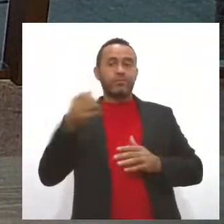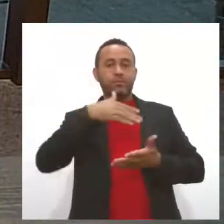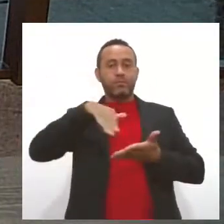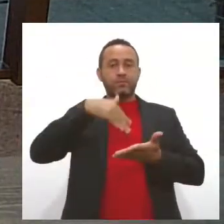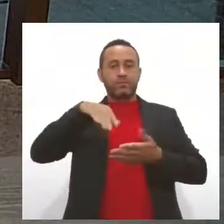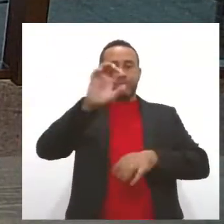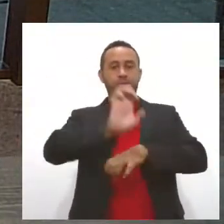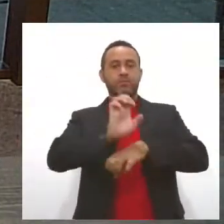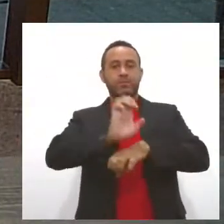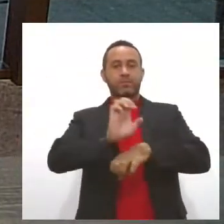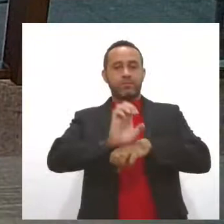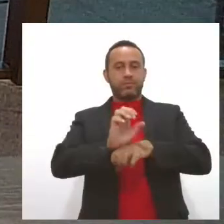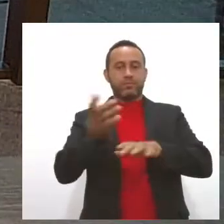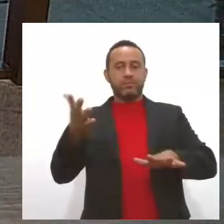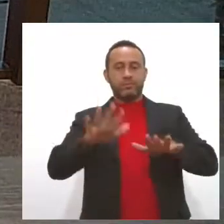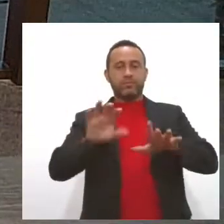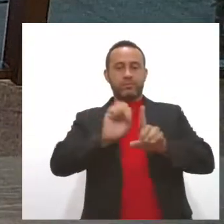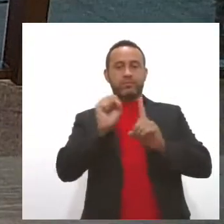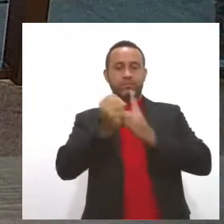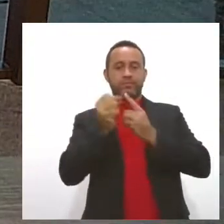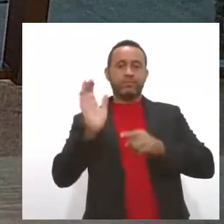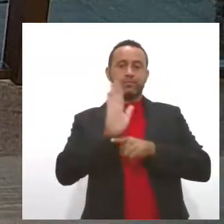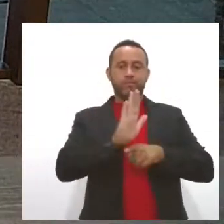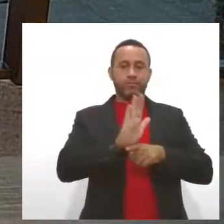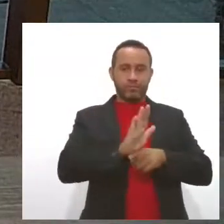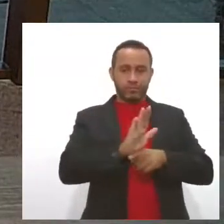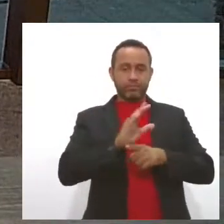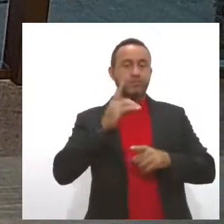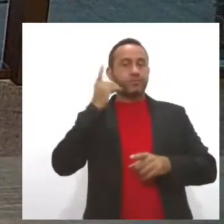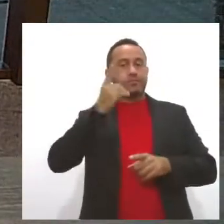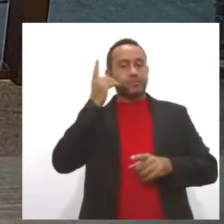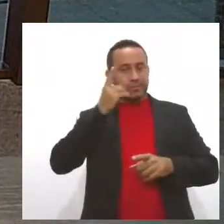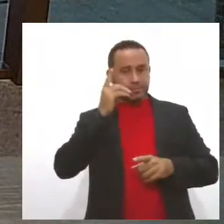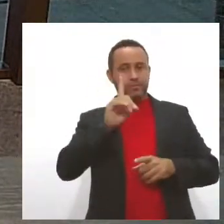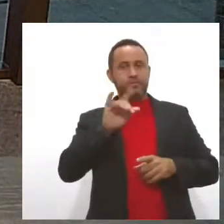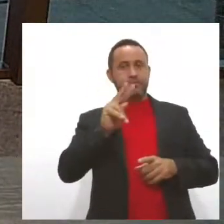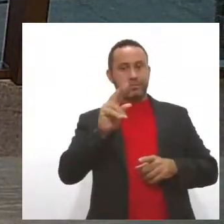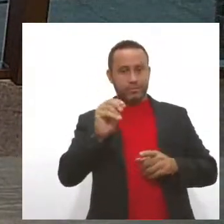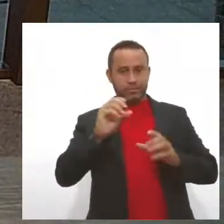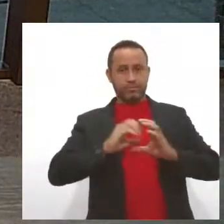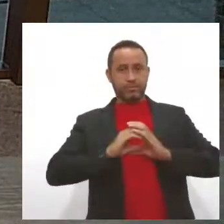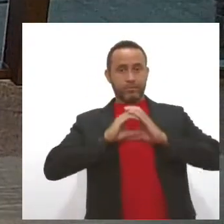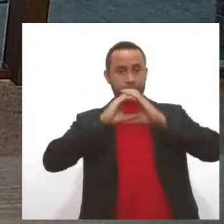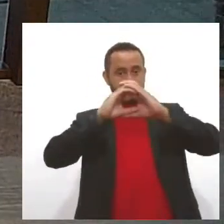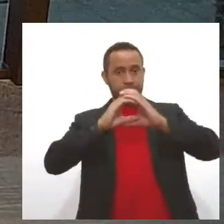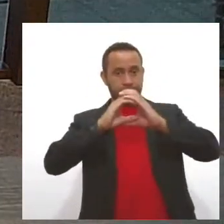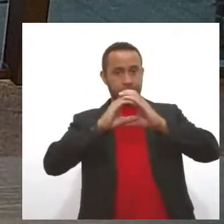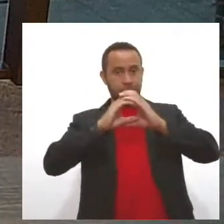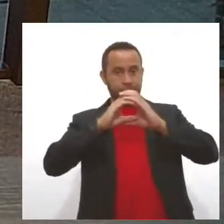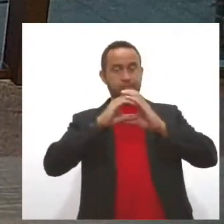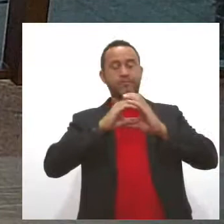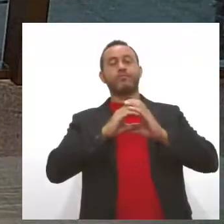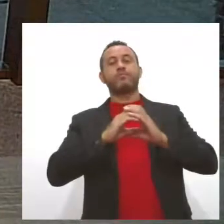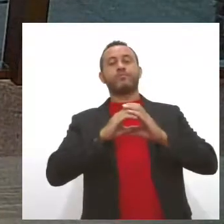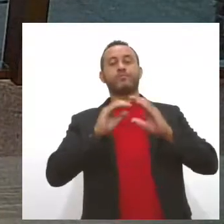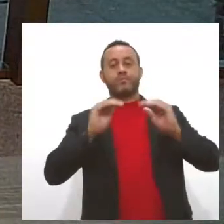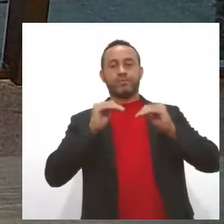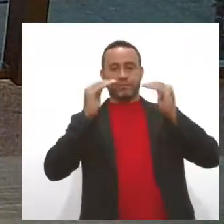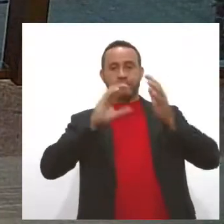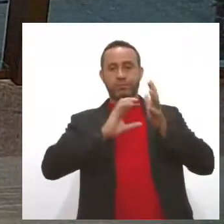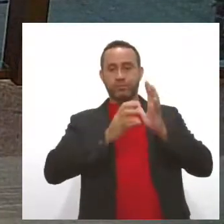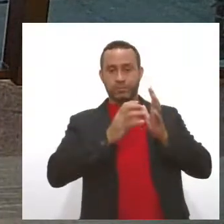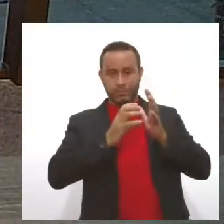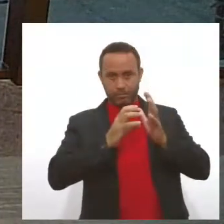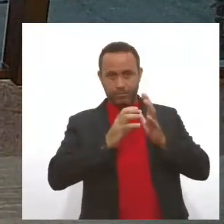Estado de Inclusão e Assistência Social. Deputado Dilson de Agrippino recebe medalha da Ordem do Mérito Parlamentar. A